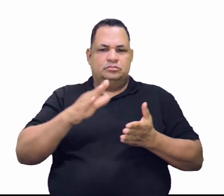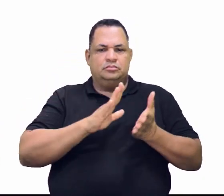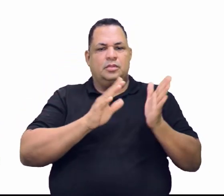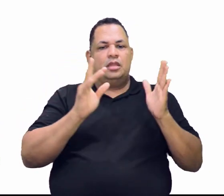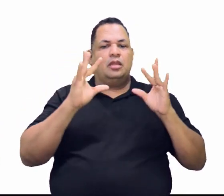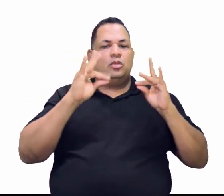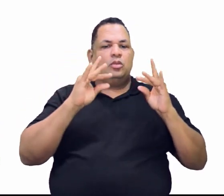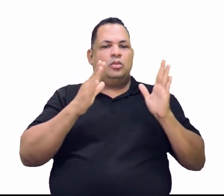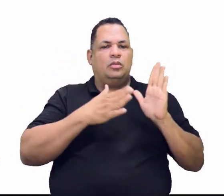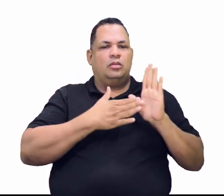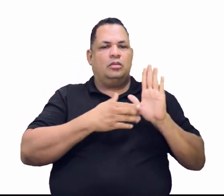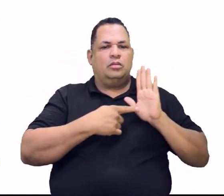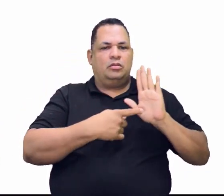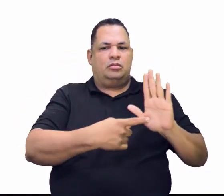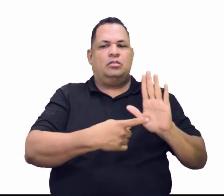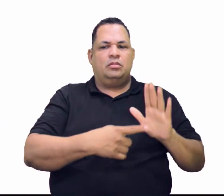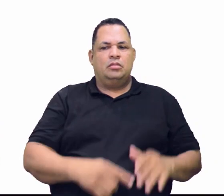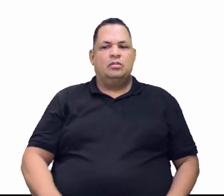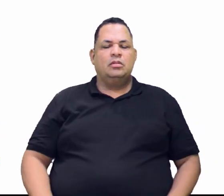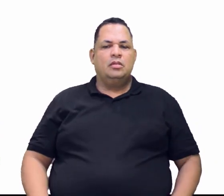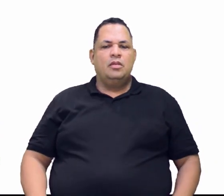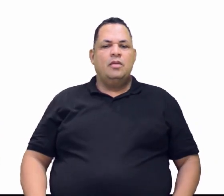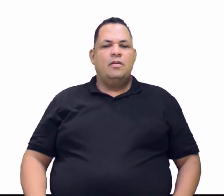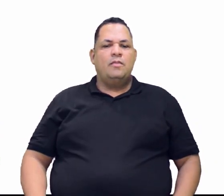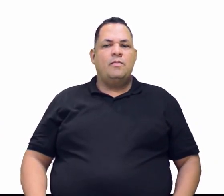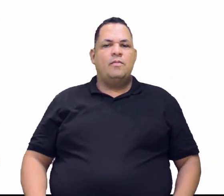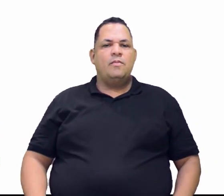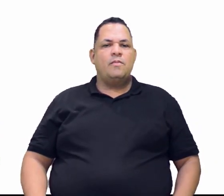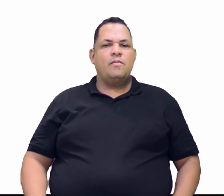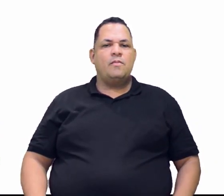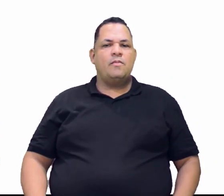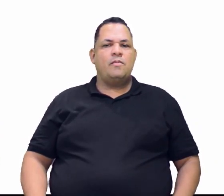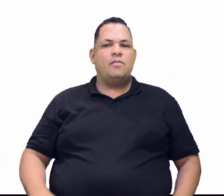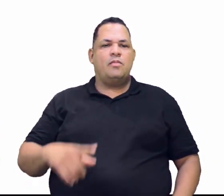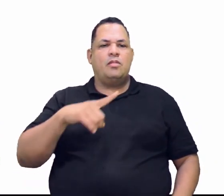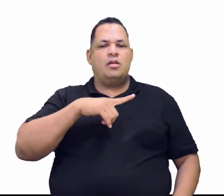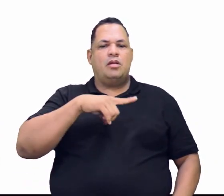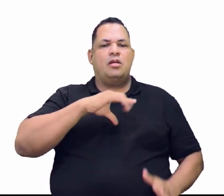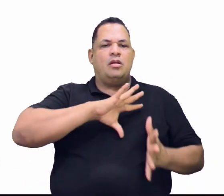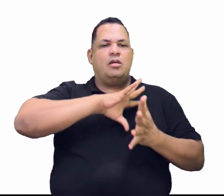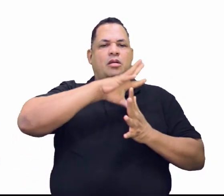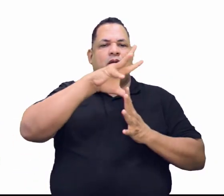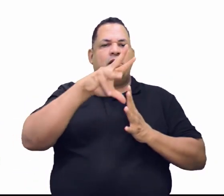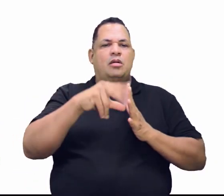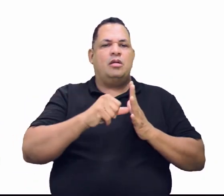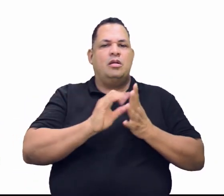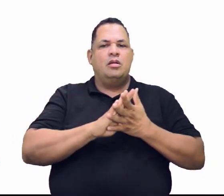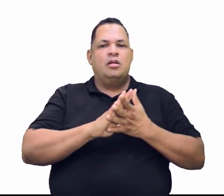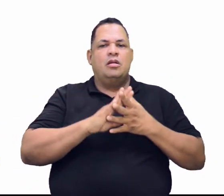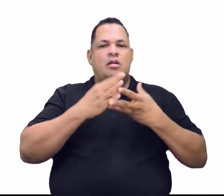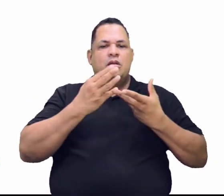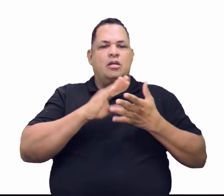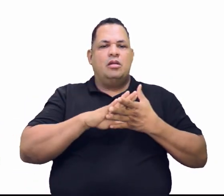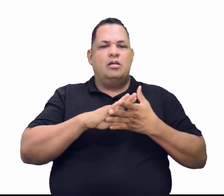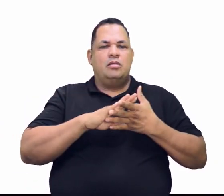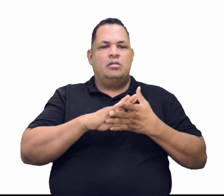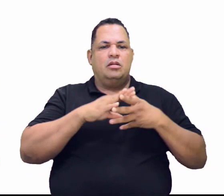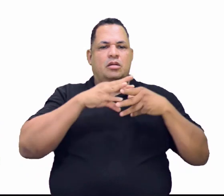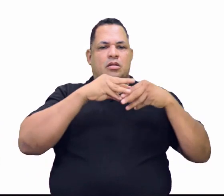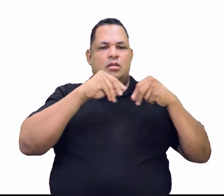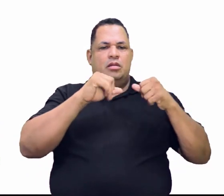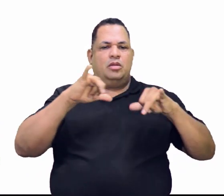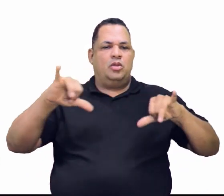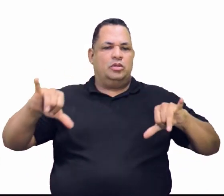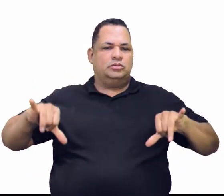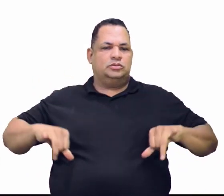coloquei para vocês. Aí nós já temos a Amazônia. A terra sofre com a riqueza do bom futuro.